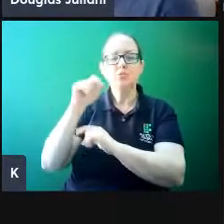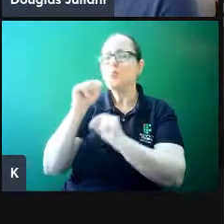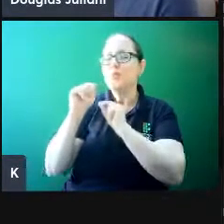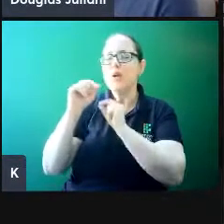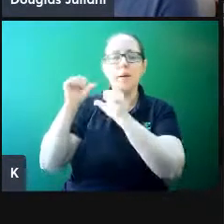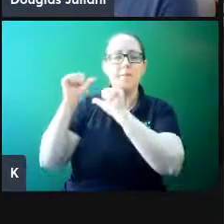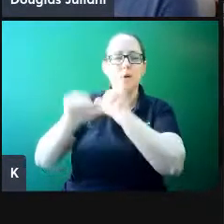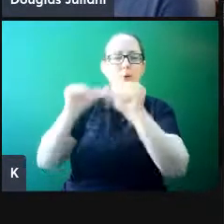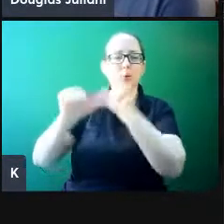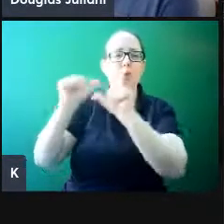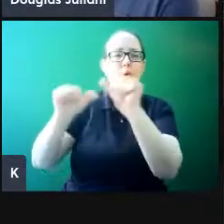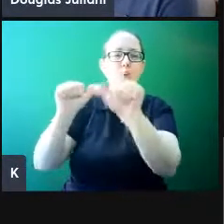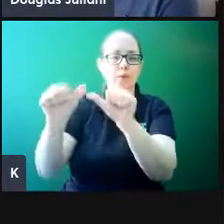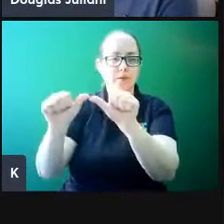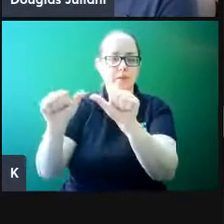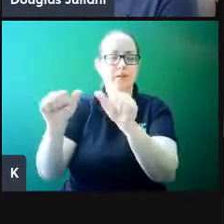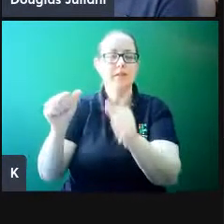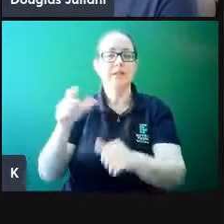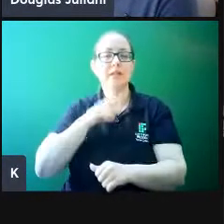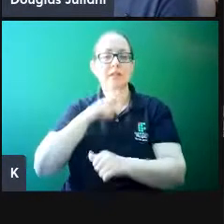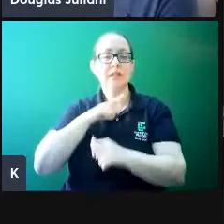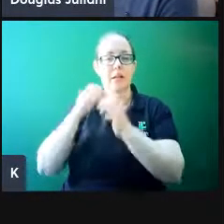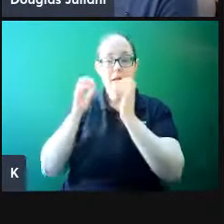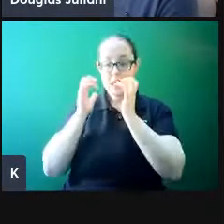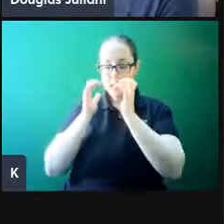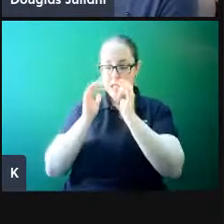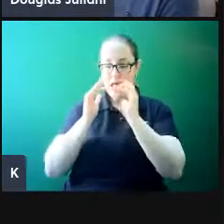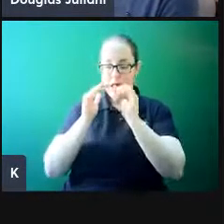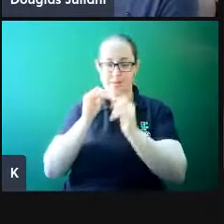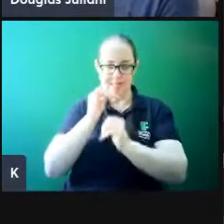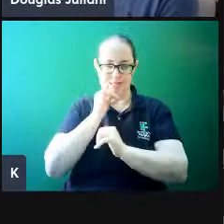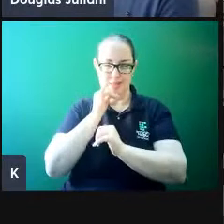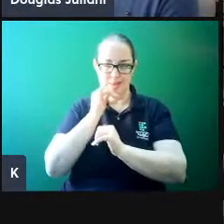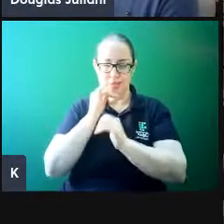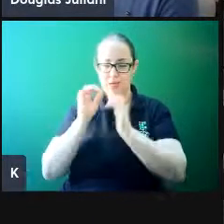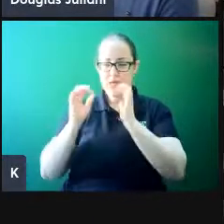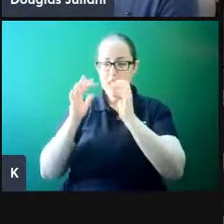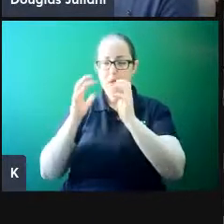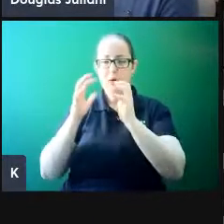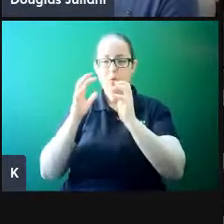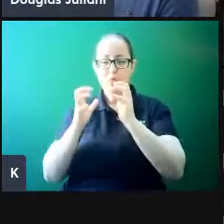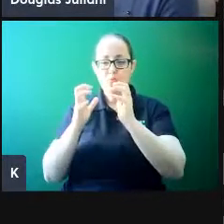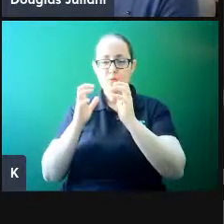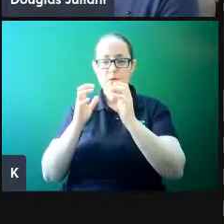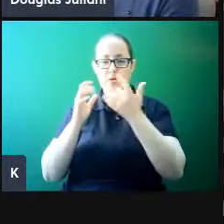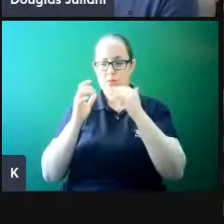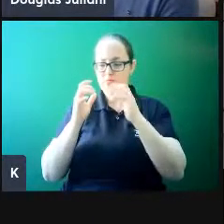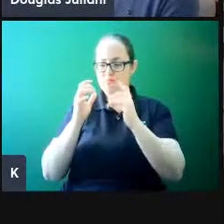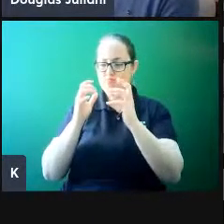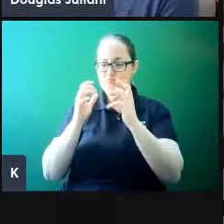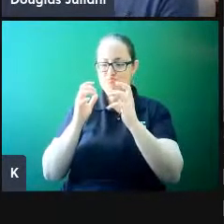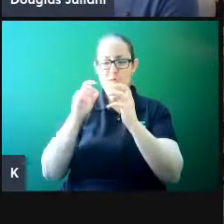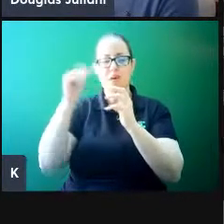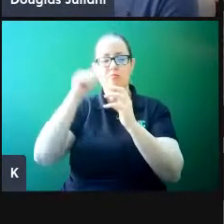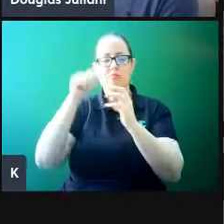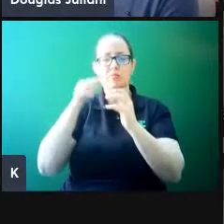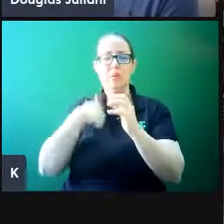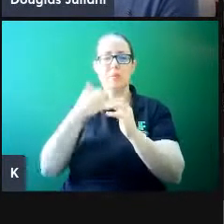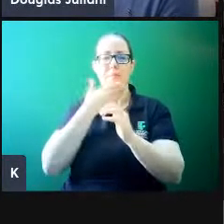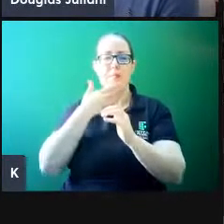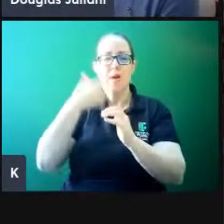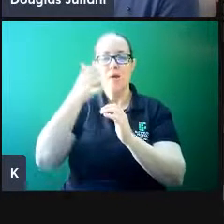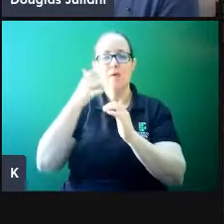consegue, naquele caso, as partes do cérebro que estavam... não foram comprometidas, elas assumiram a função de partes